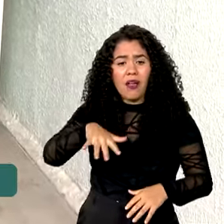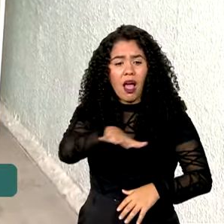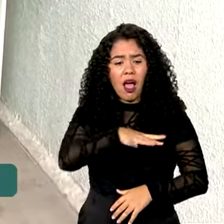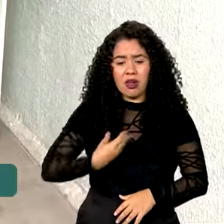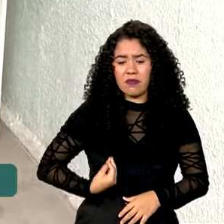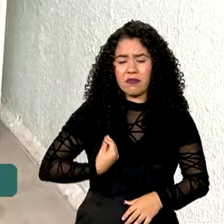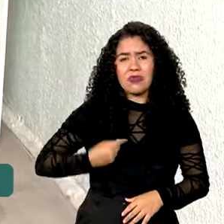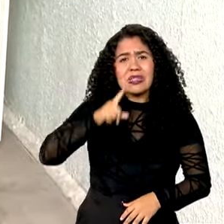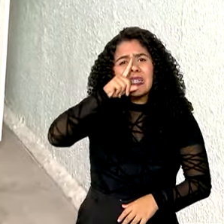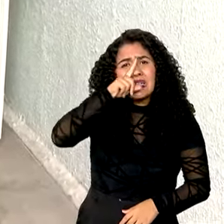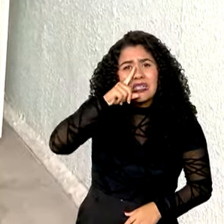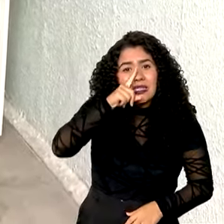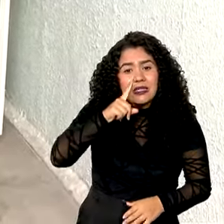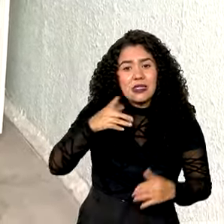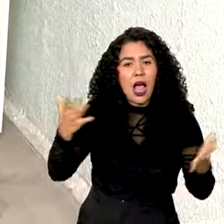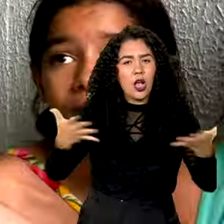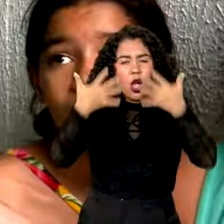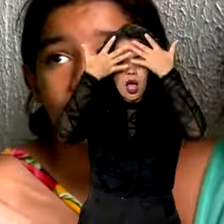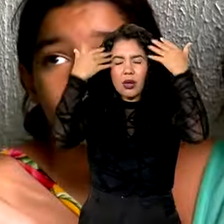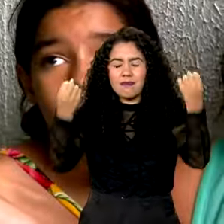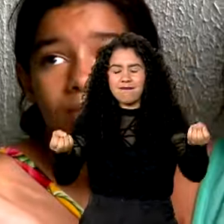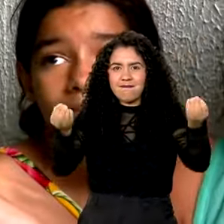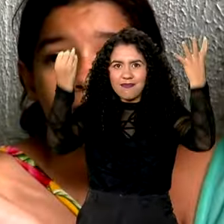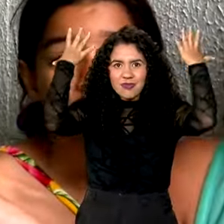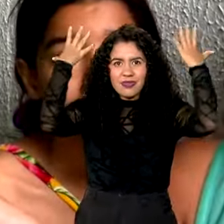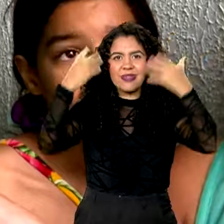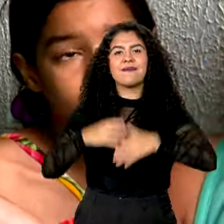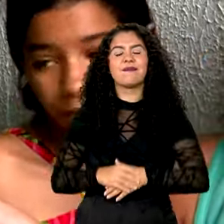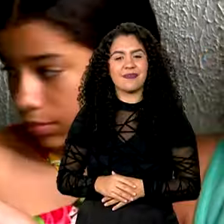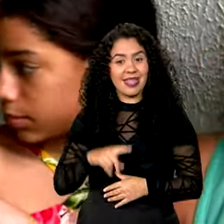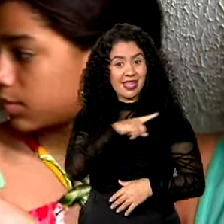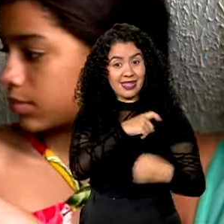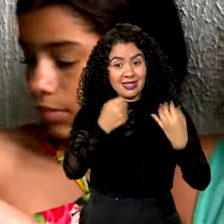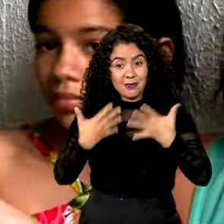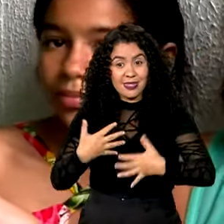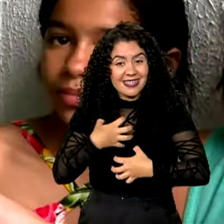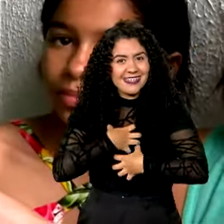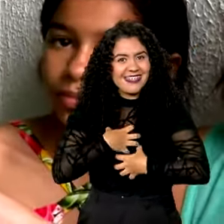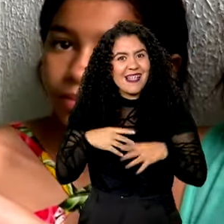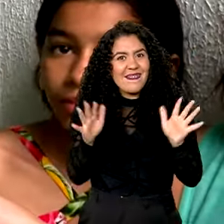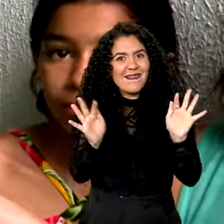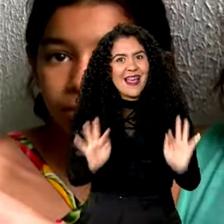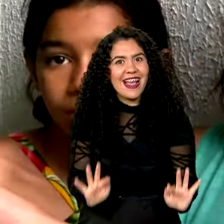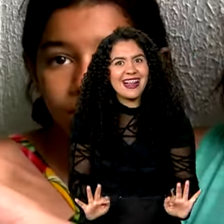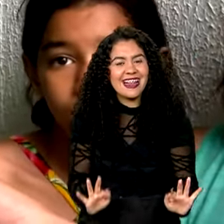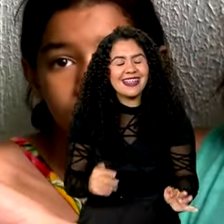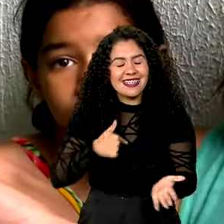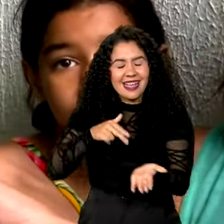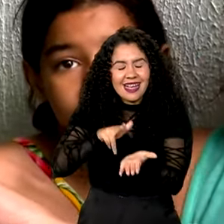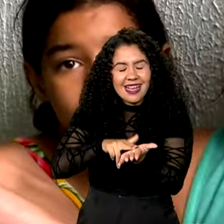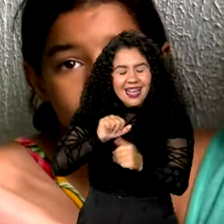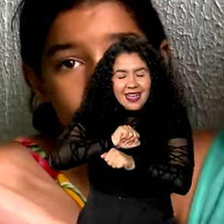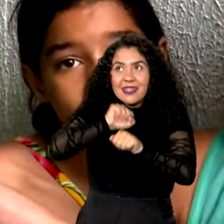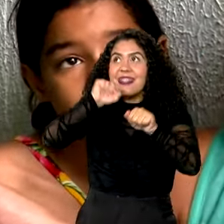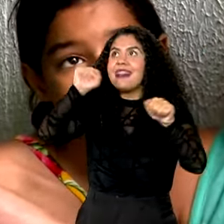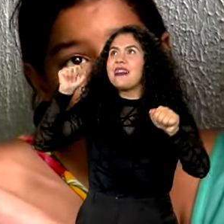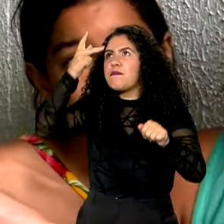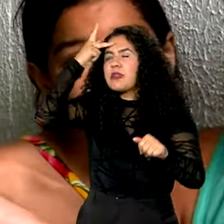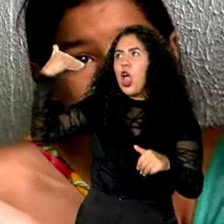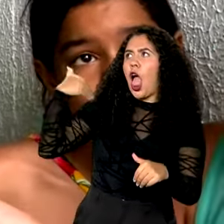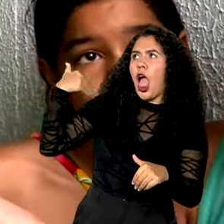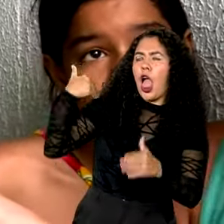Tempos que agora ficaram para trás. A gente está muito feliz, muito contente que ainda vai dormir e saber que vai se acordar no outro dia.